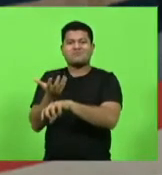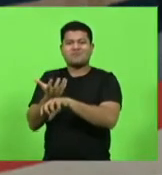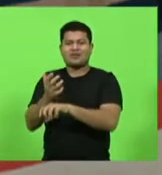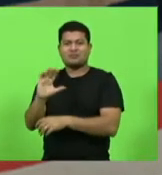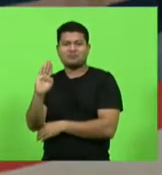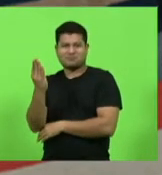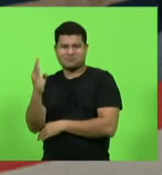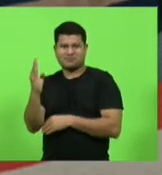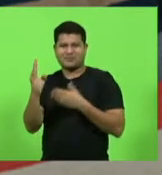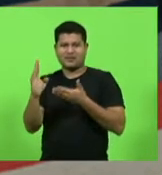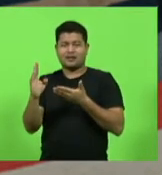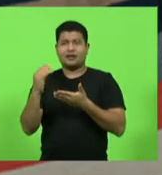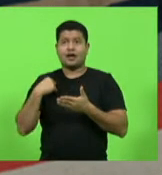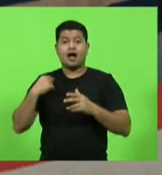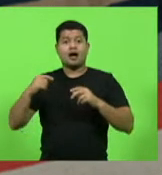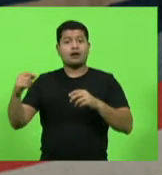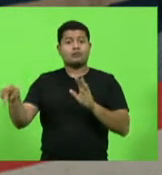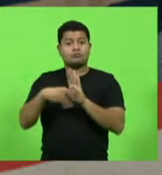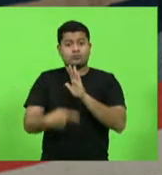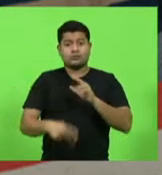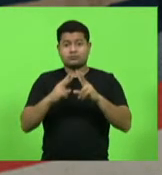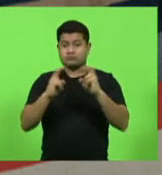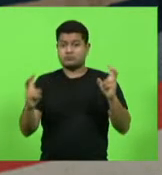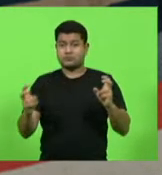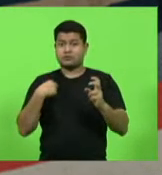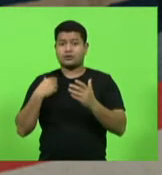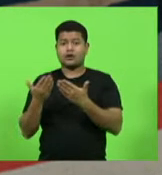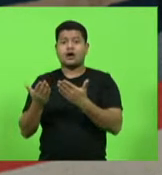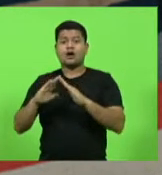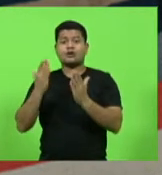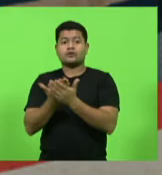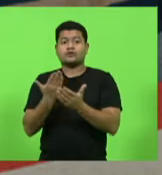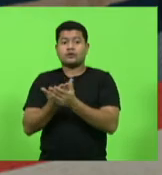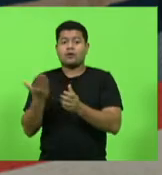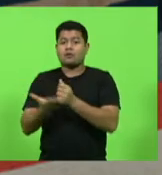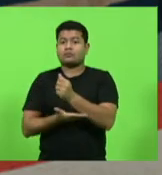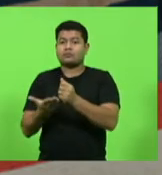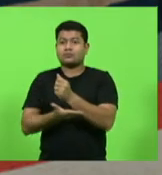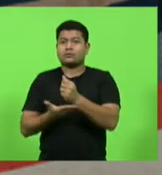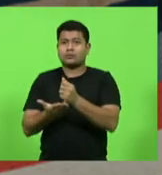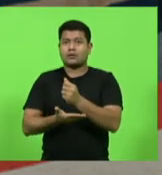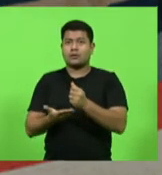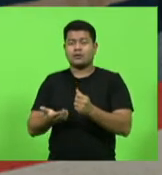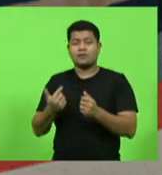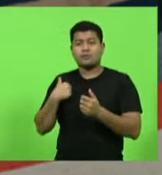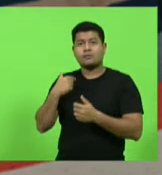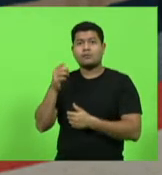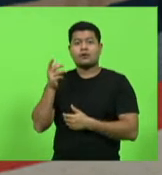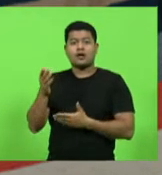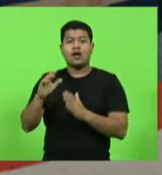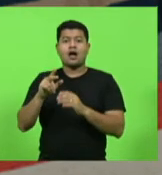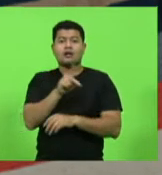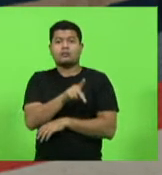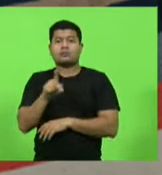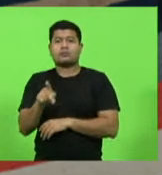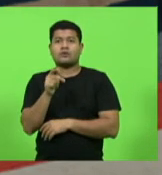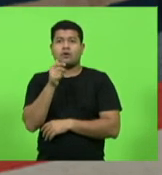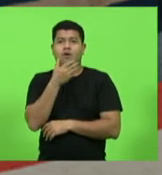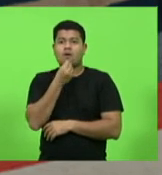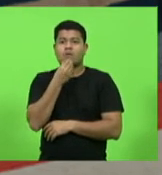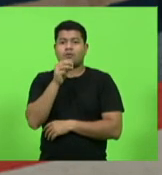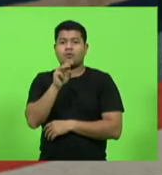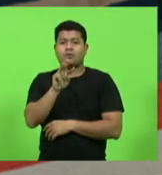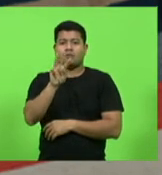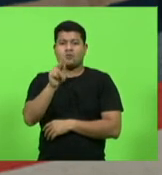escola aqui de Florianópolis, Escola de Educação Básica Altamiro Guimarães. O professor William Amaral.